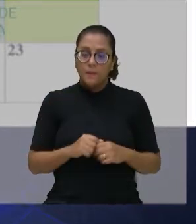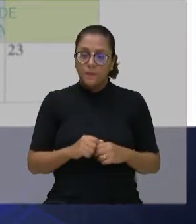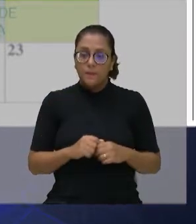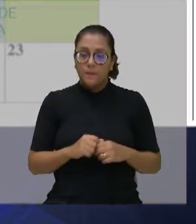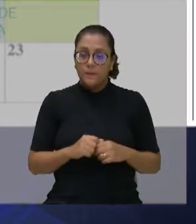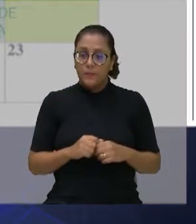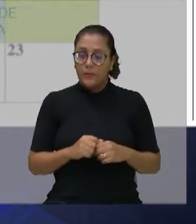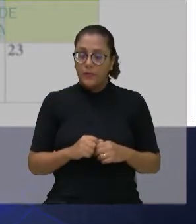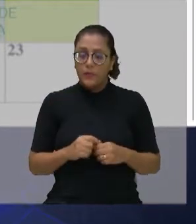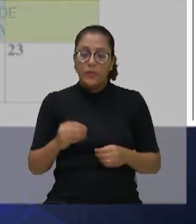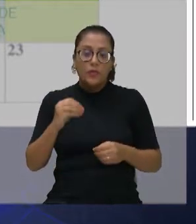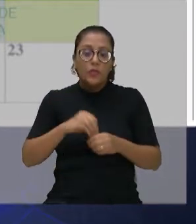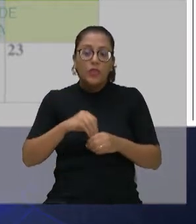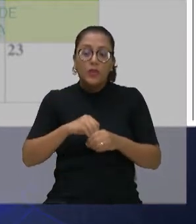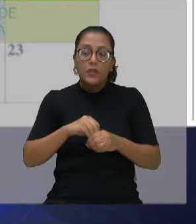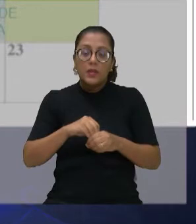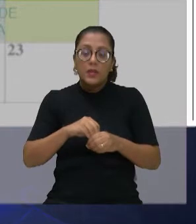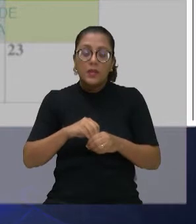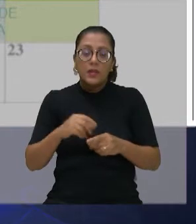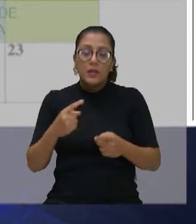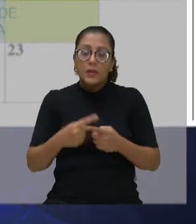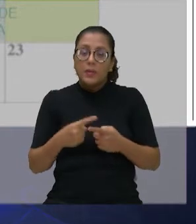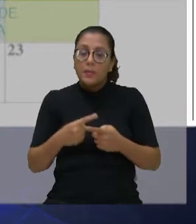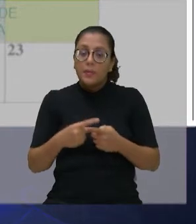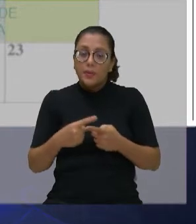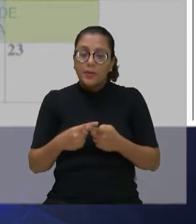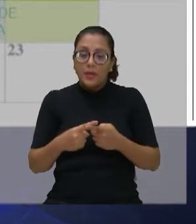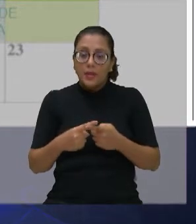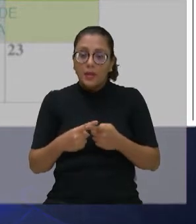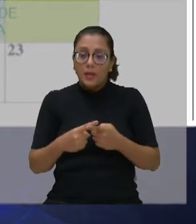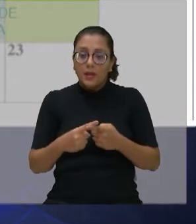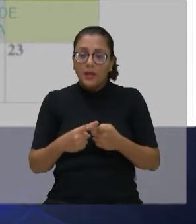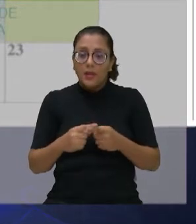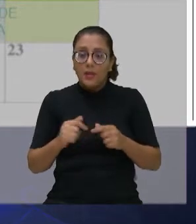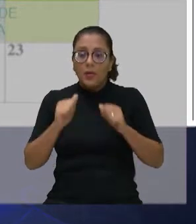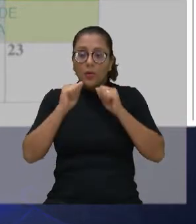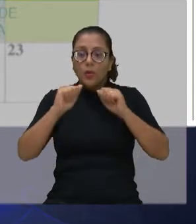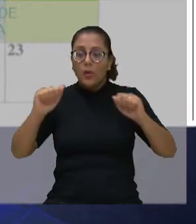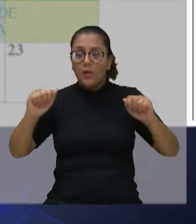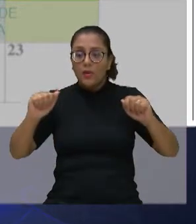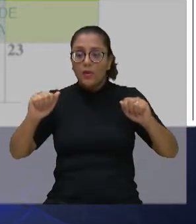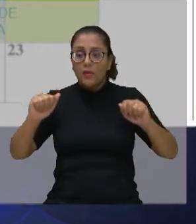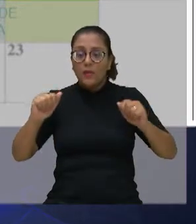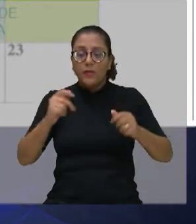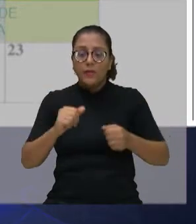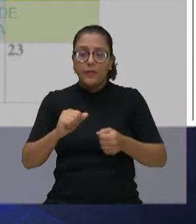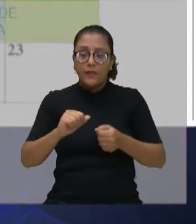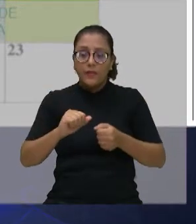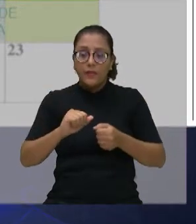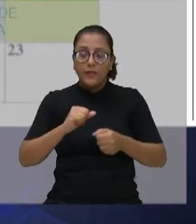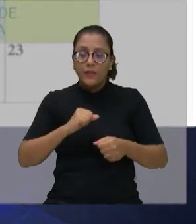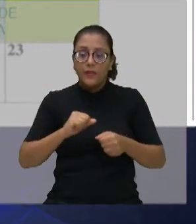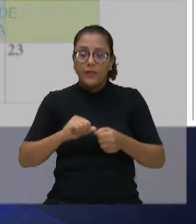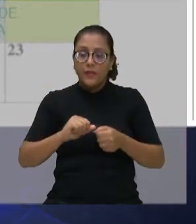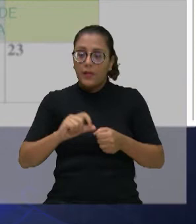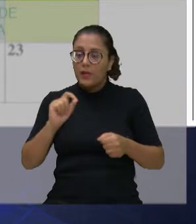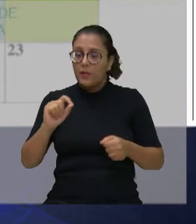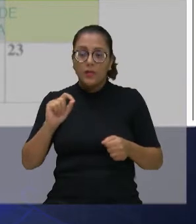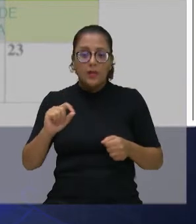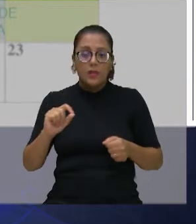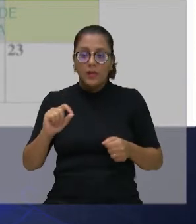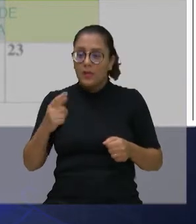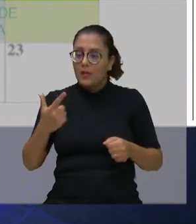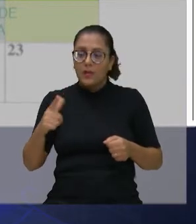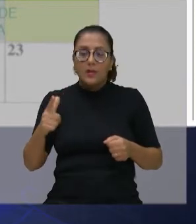esse absurdo, porque os assessores vão ter que suspender os feriados prolongados